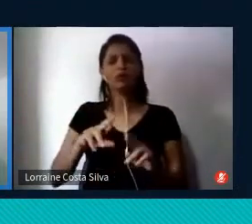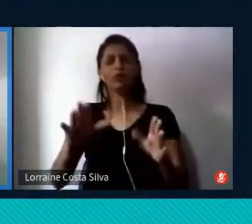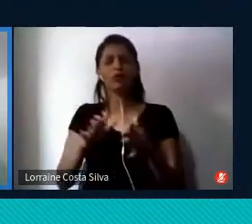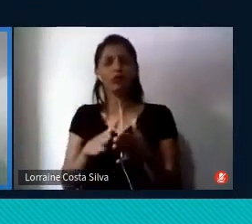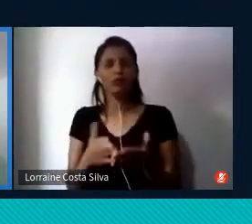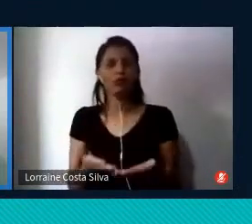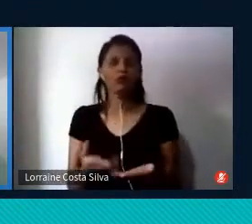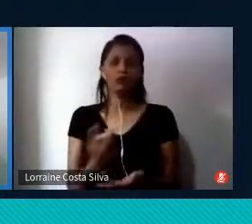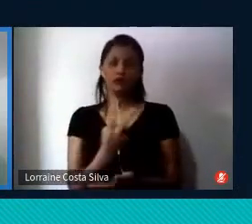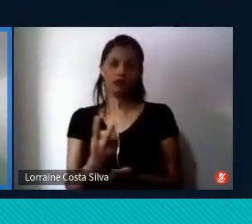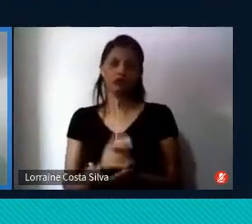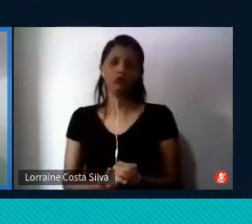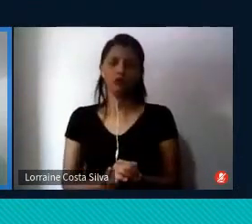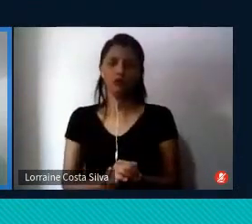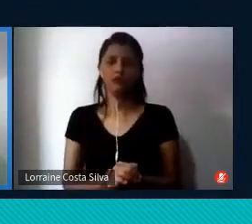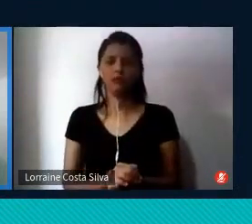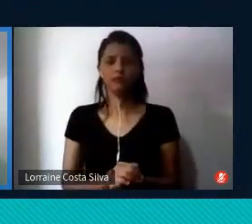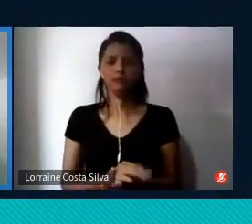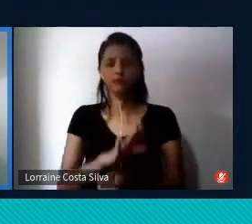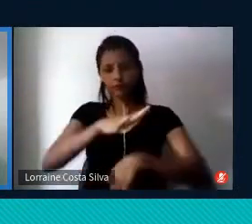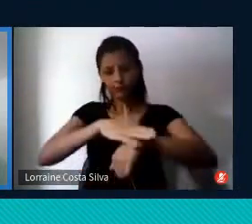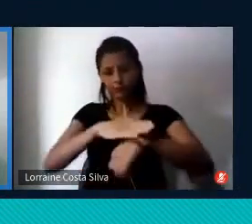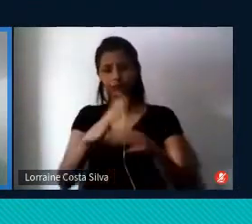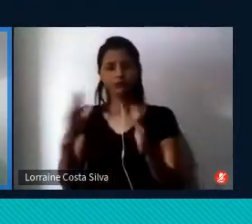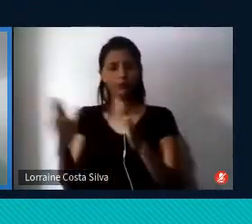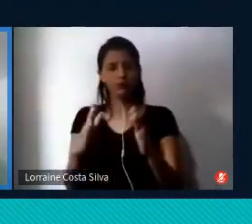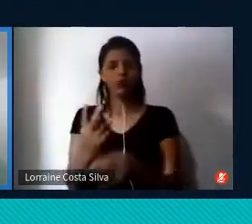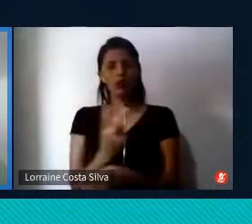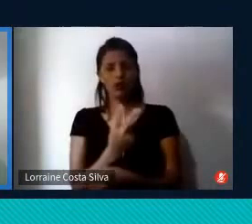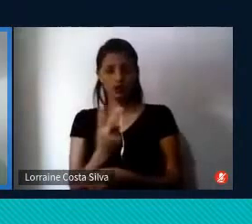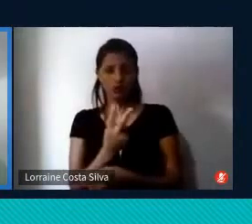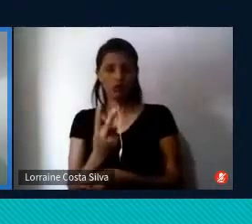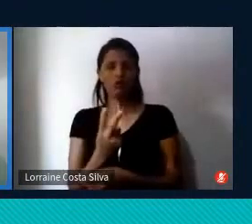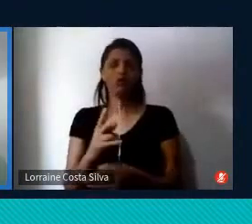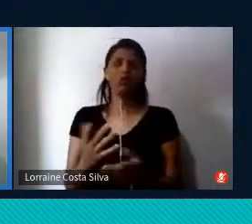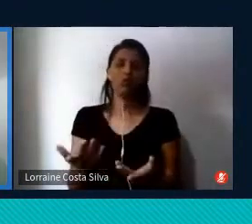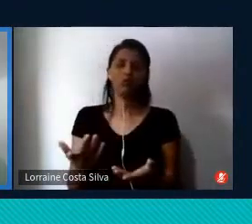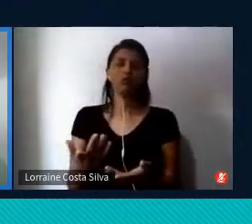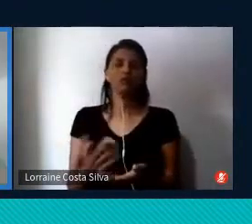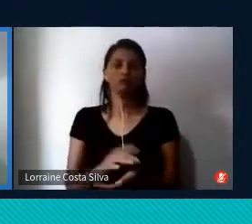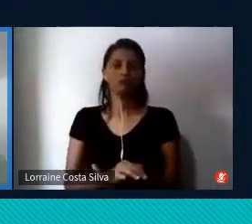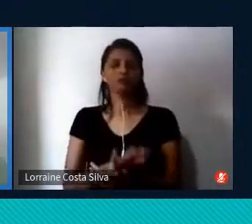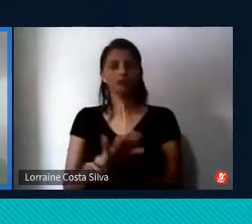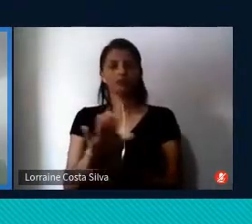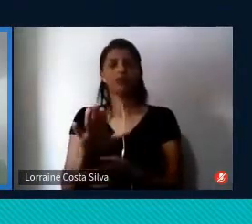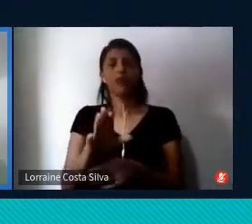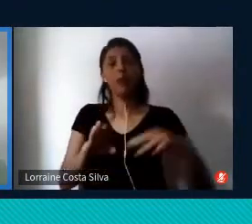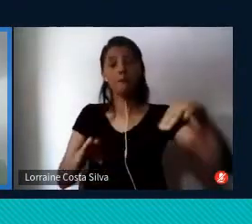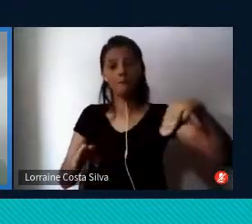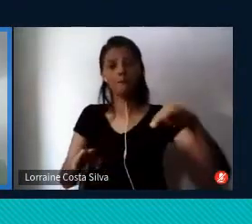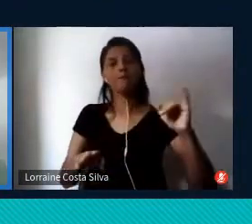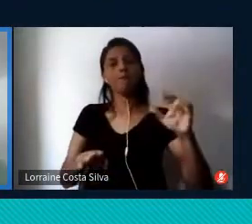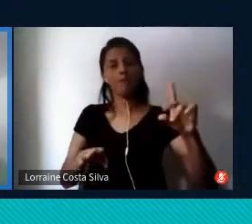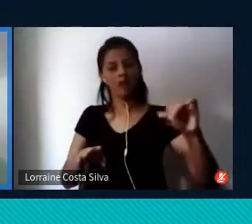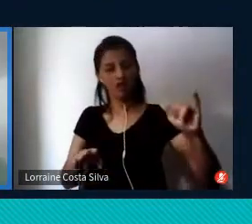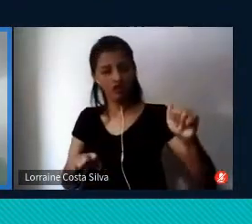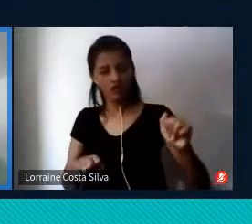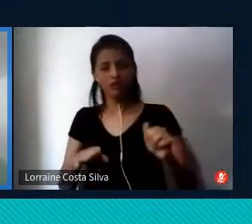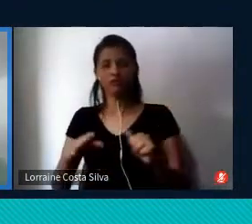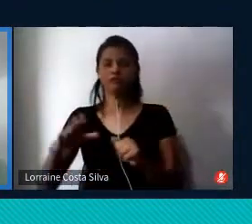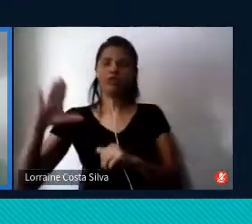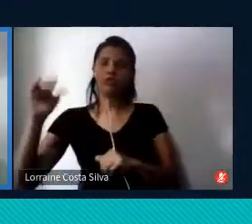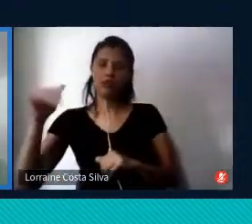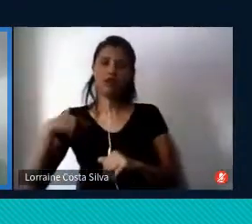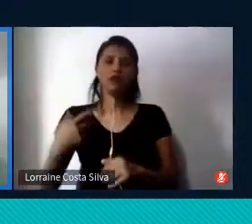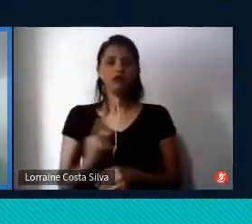E, no momento em que esses dois, tanto a mídia quanto a ciência, começam a ter